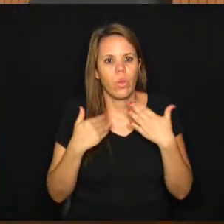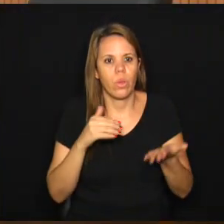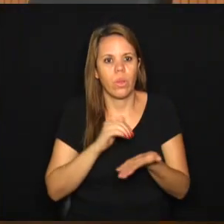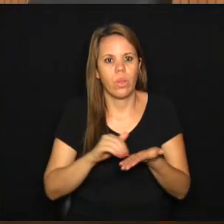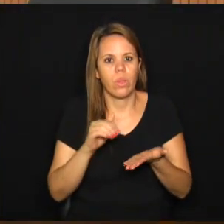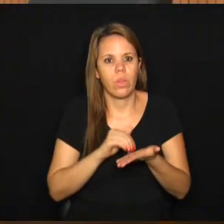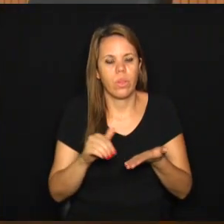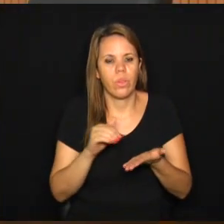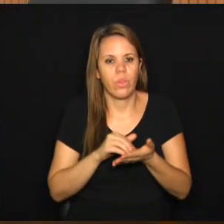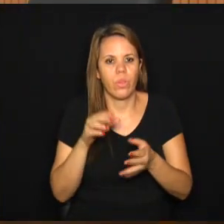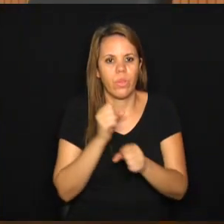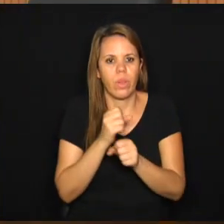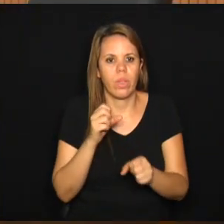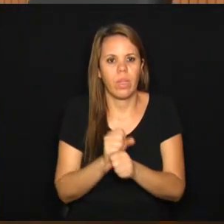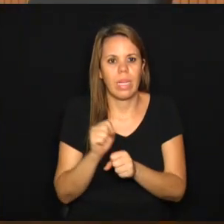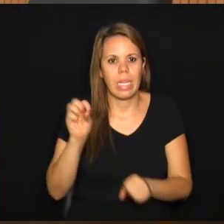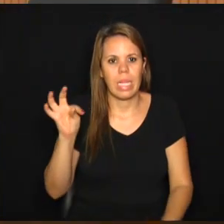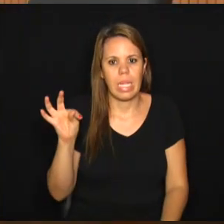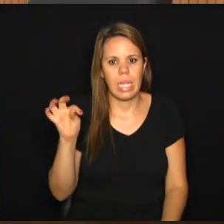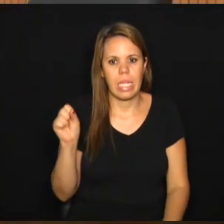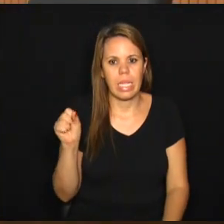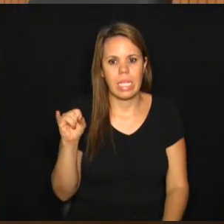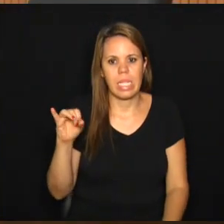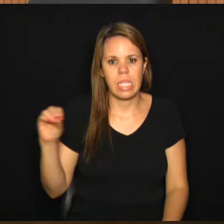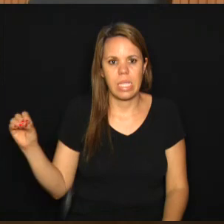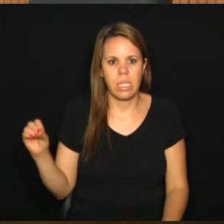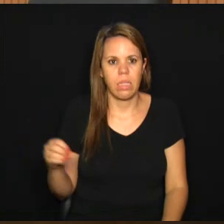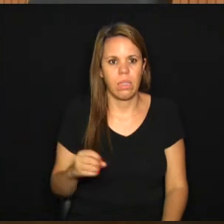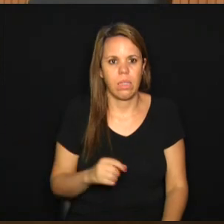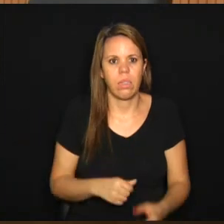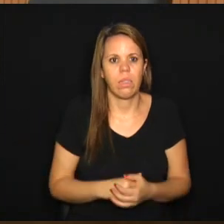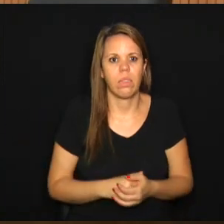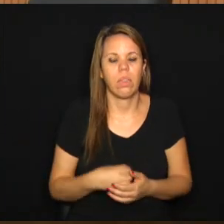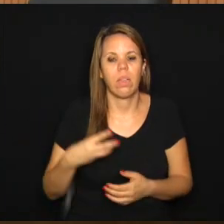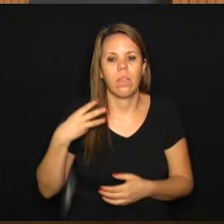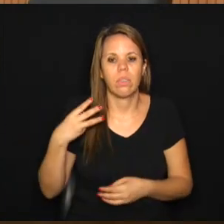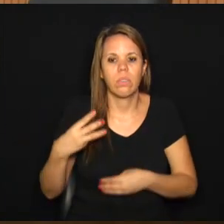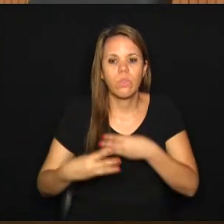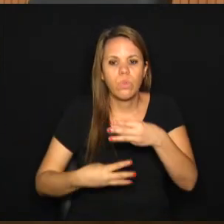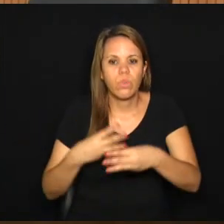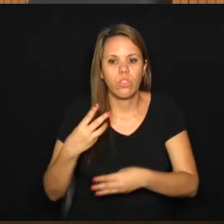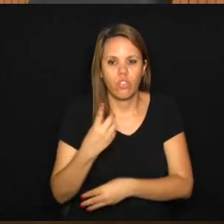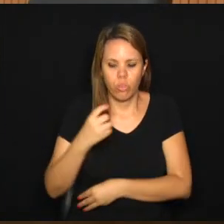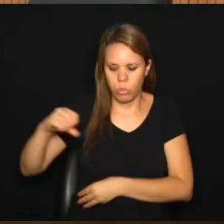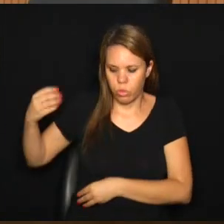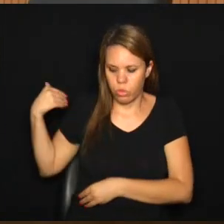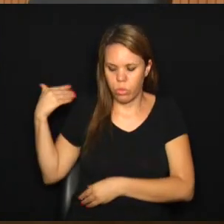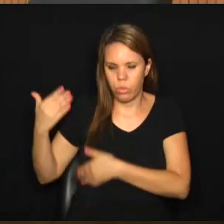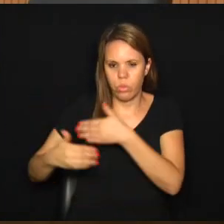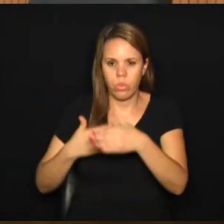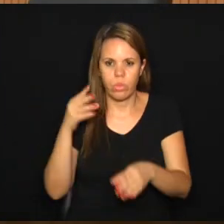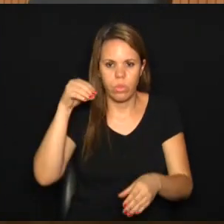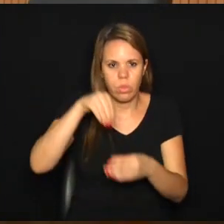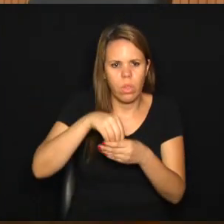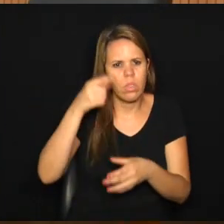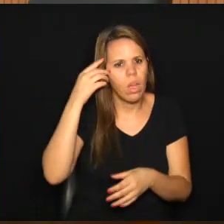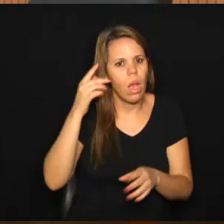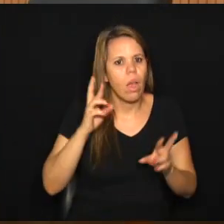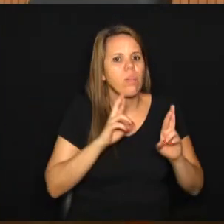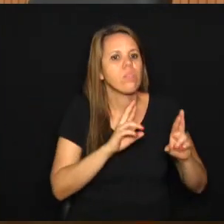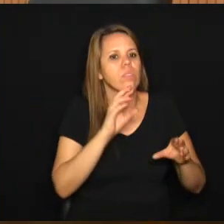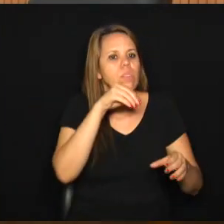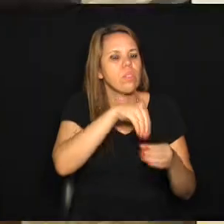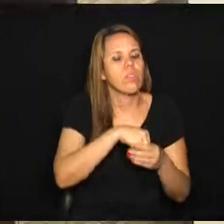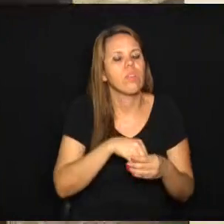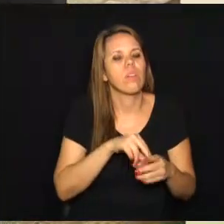secretário de Finanças, o Tarciso. Tarciso, aí o balanço do terceiro quadrimestre, né? Está dentro do esperado esses números.